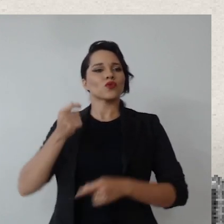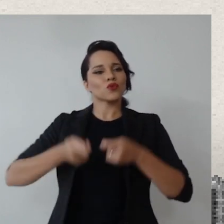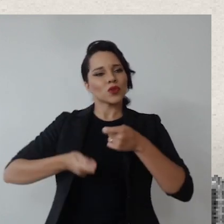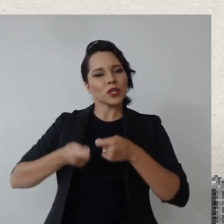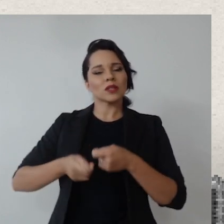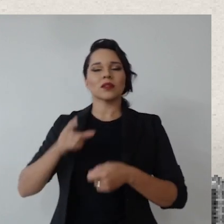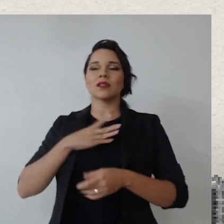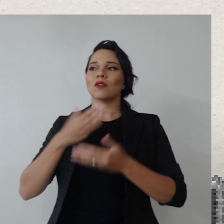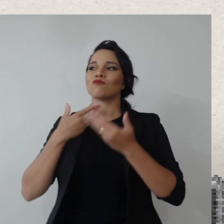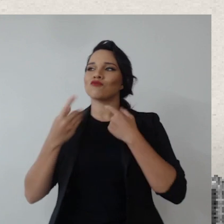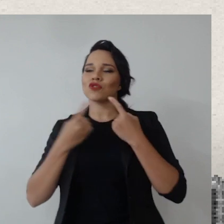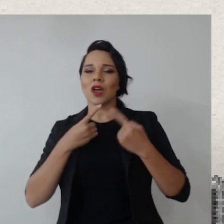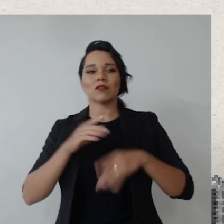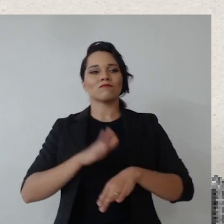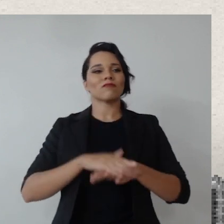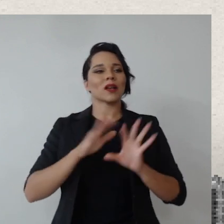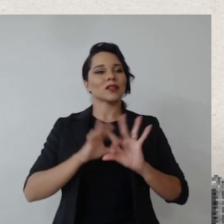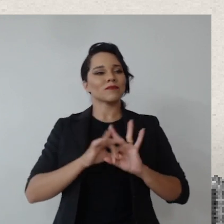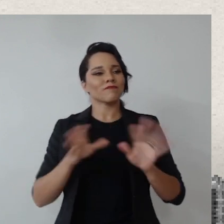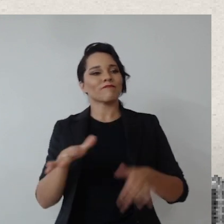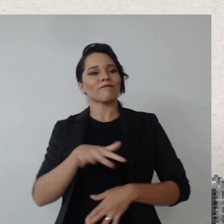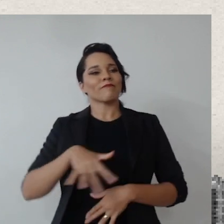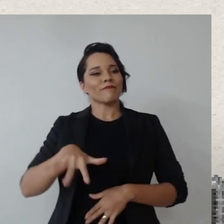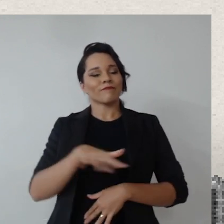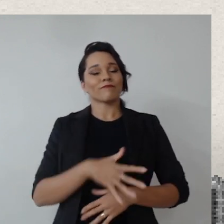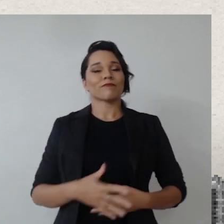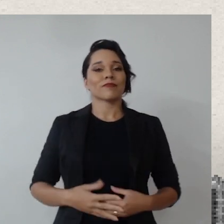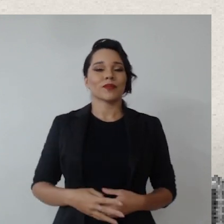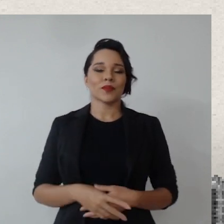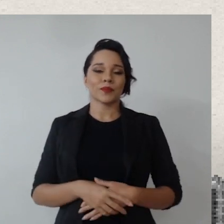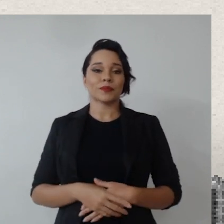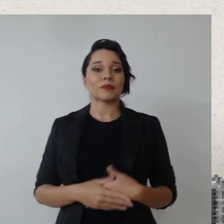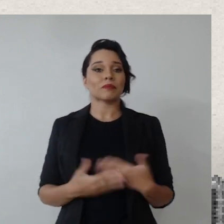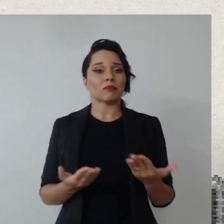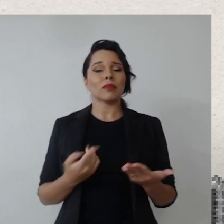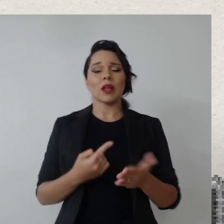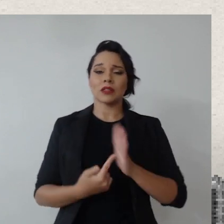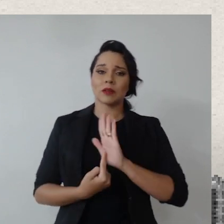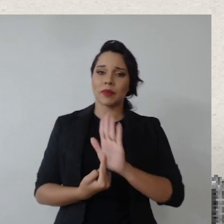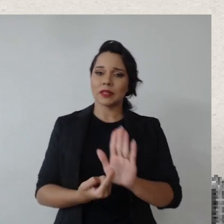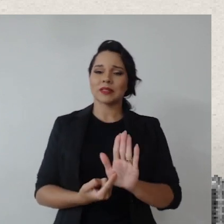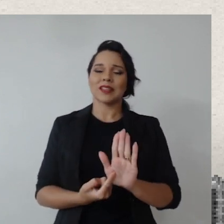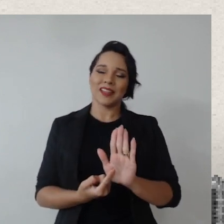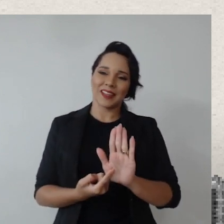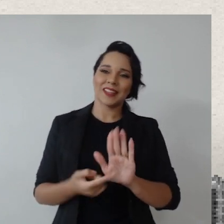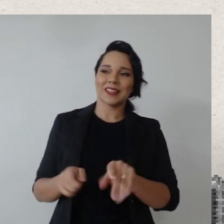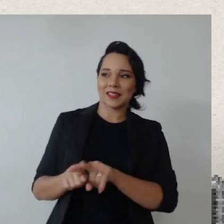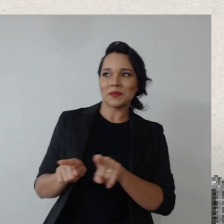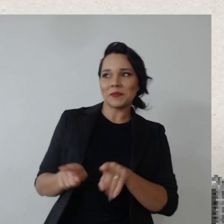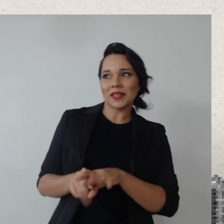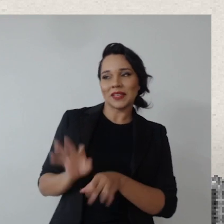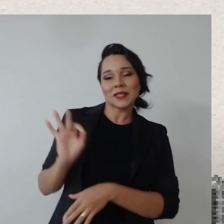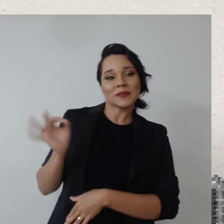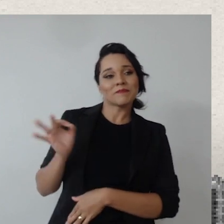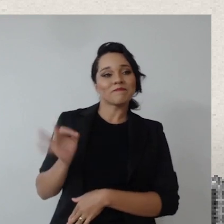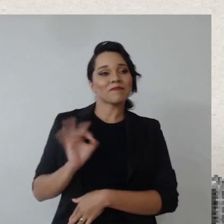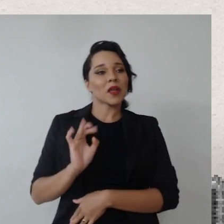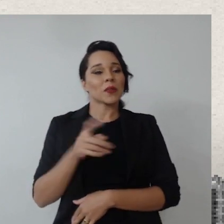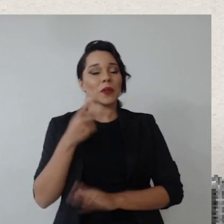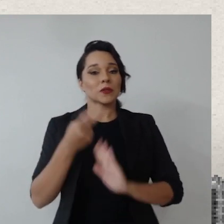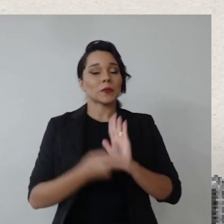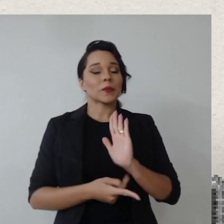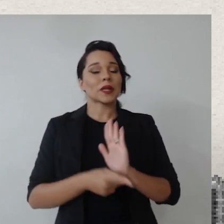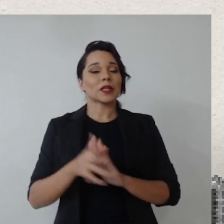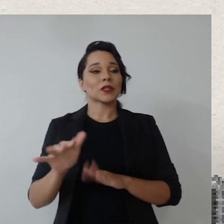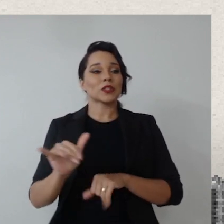que tem um diálogo mais aberto ali entre os magistrados, né, a gente apresenta, né, meninas e meninos, o